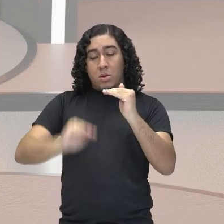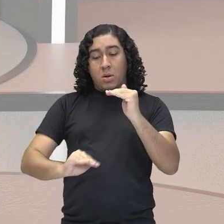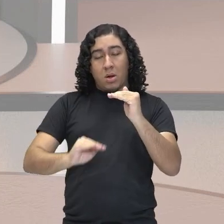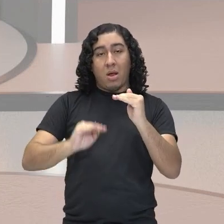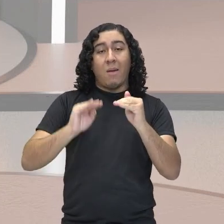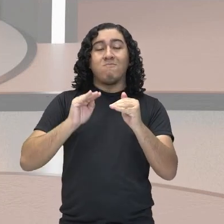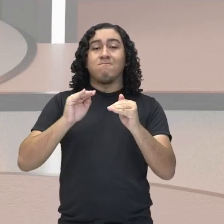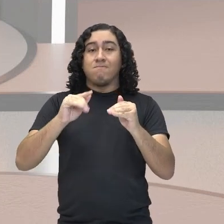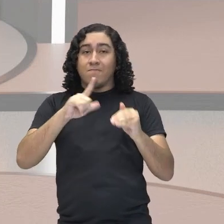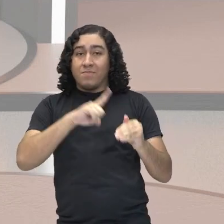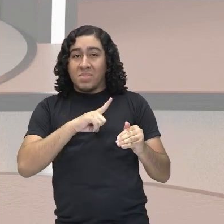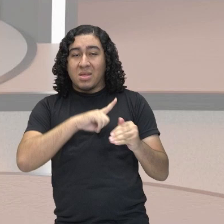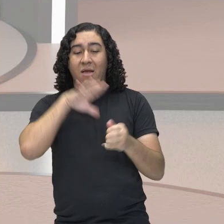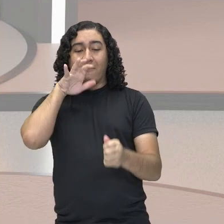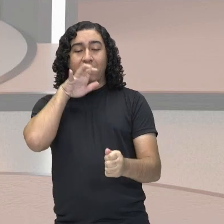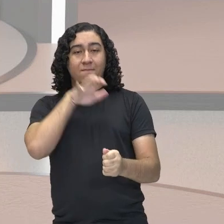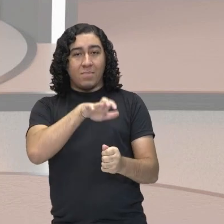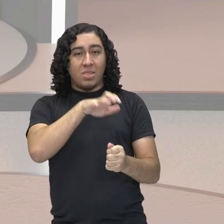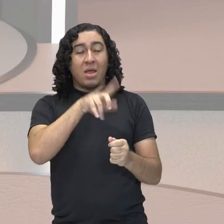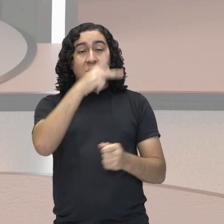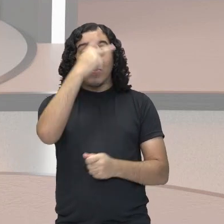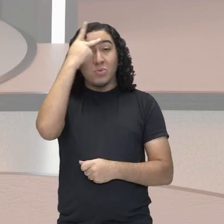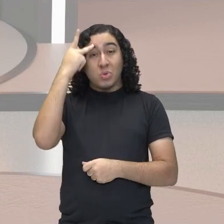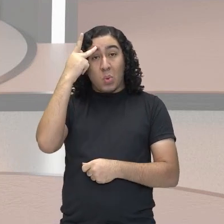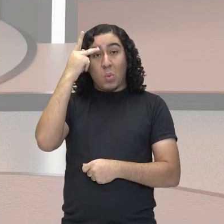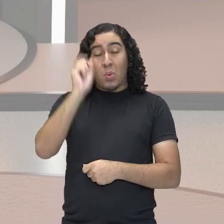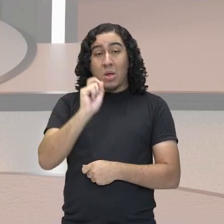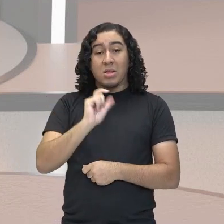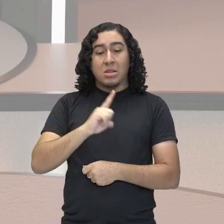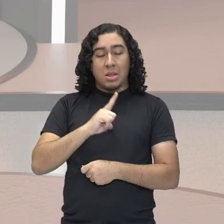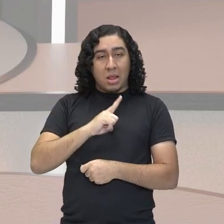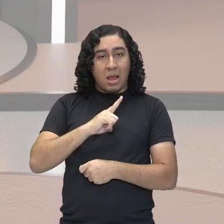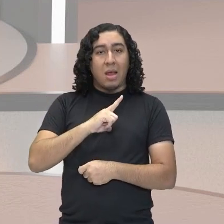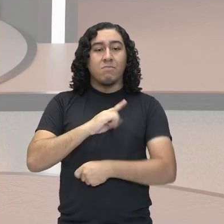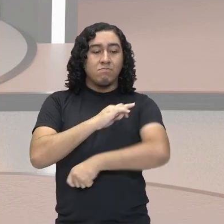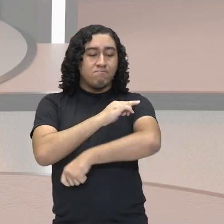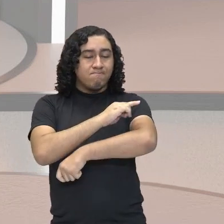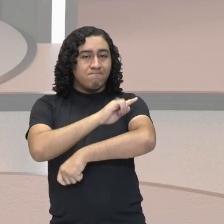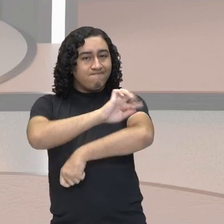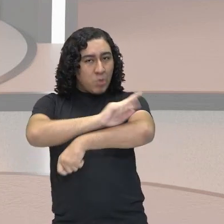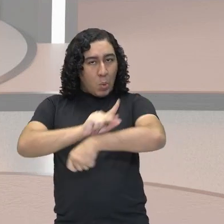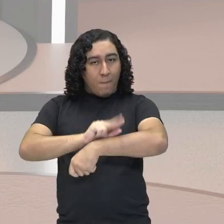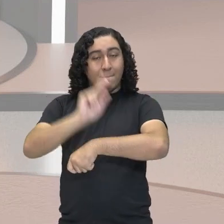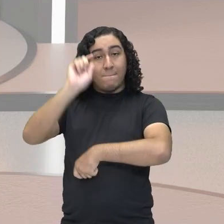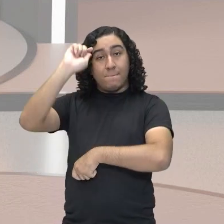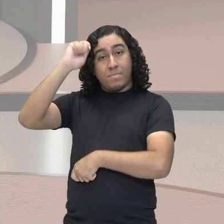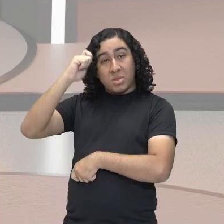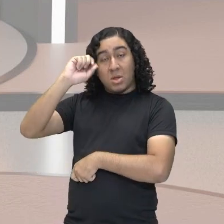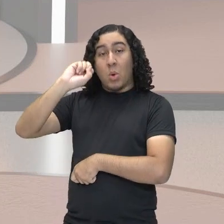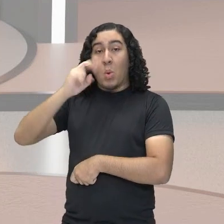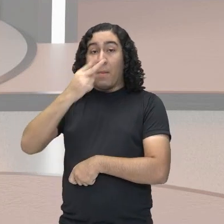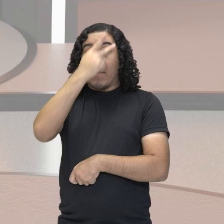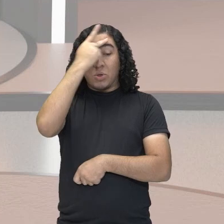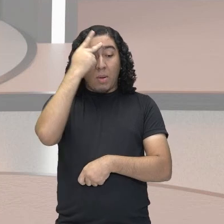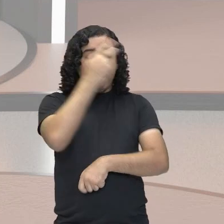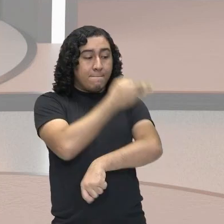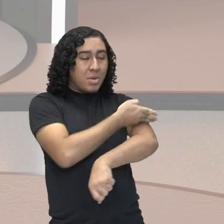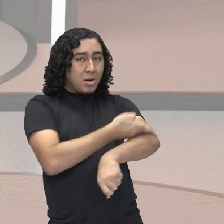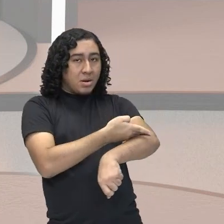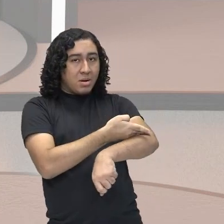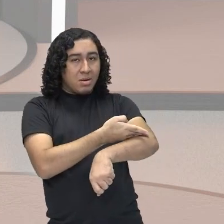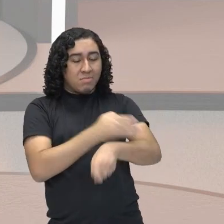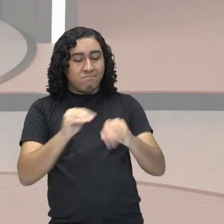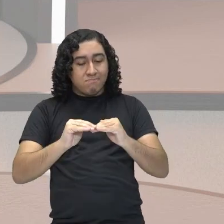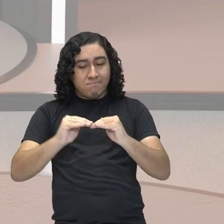muito mais as pessoas de cor preta do que aqueles que são brancos. Afeta